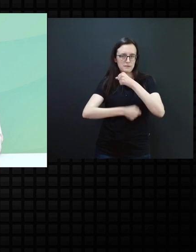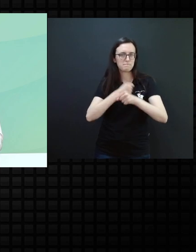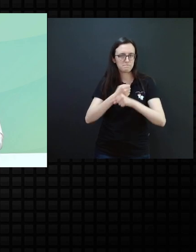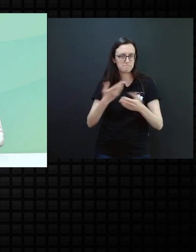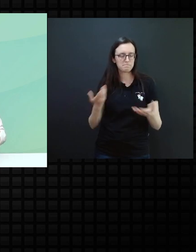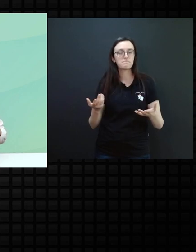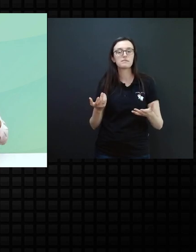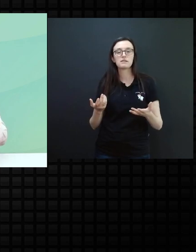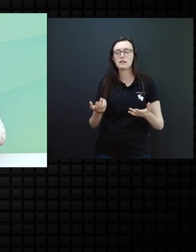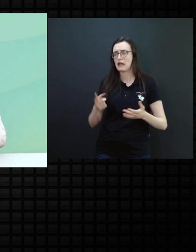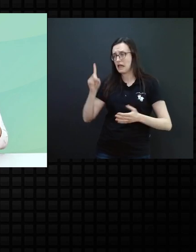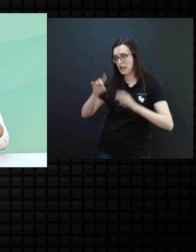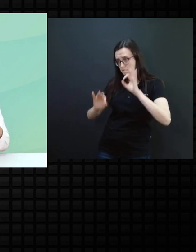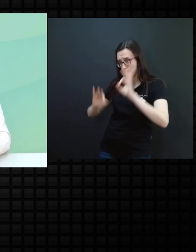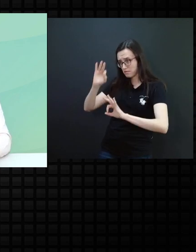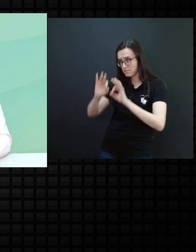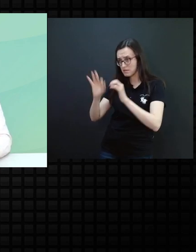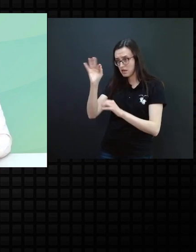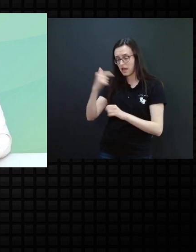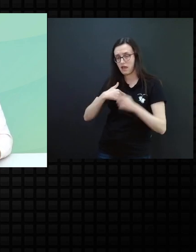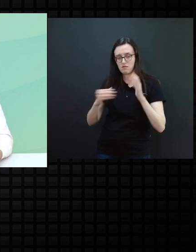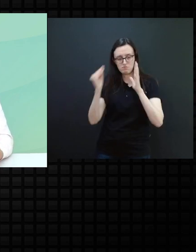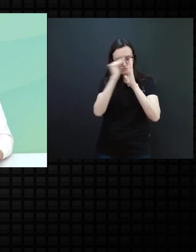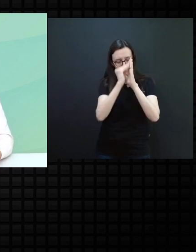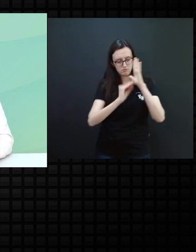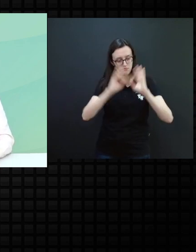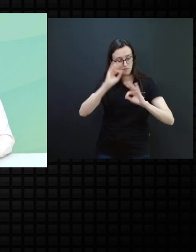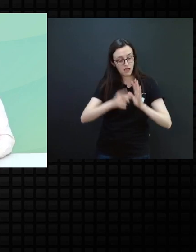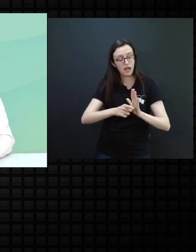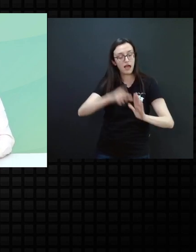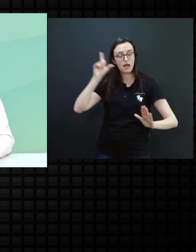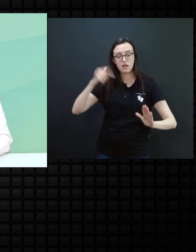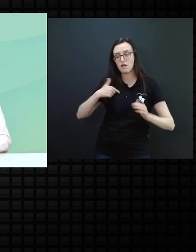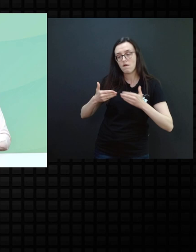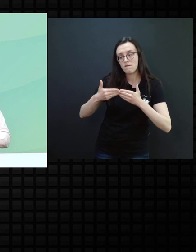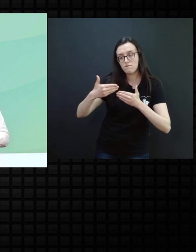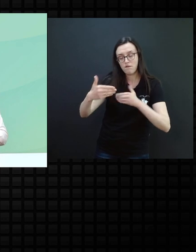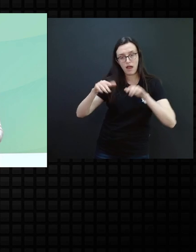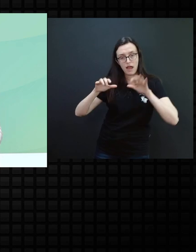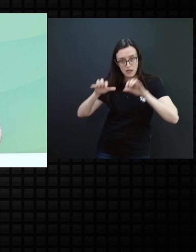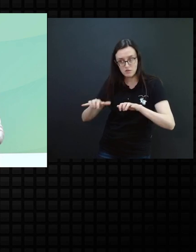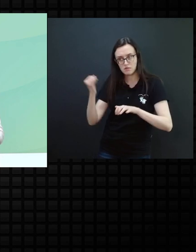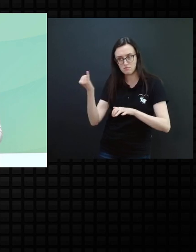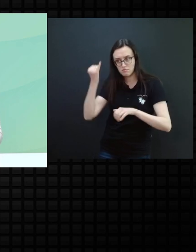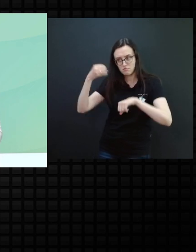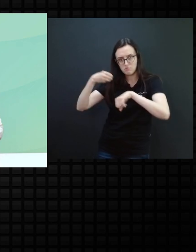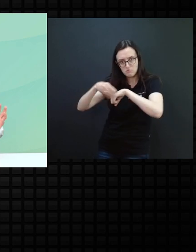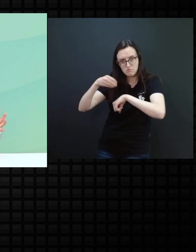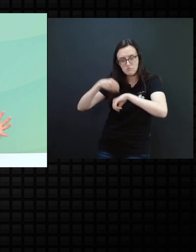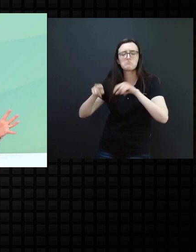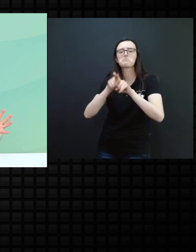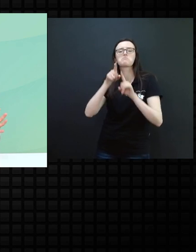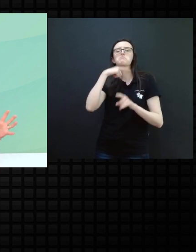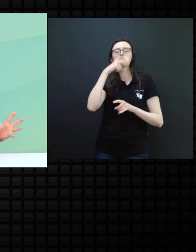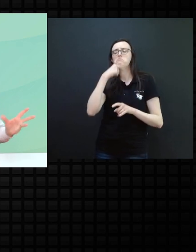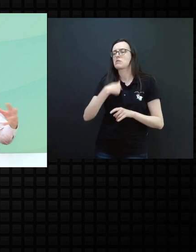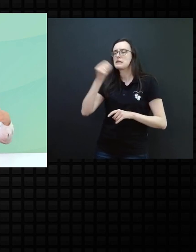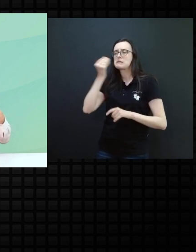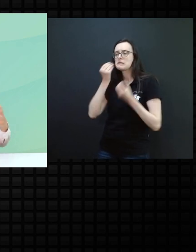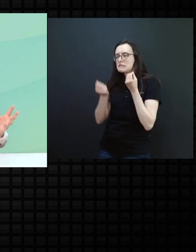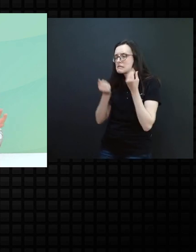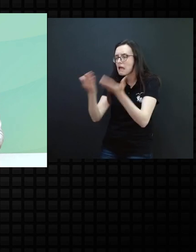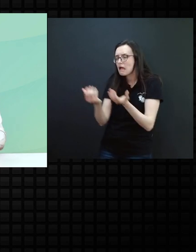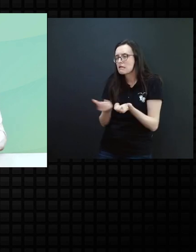planejamento que eu irei trabalhar com ela dentro da comunicação que não adianta também, eu queria inserir, né,